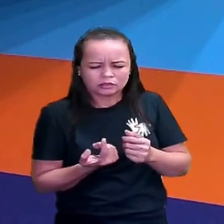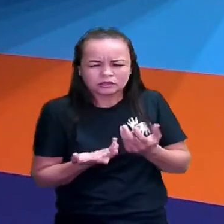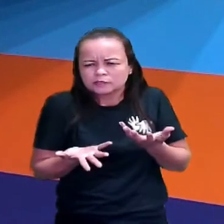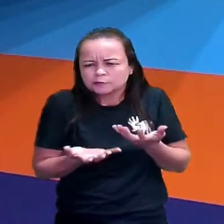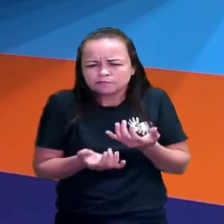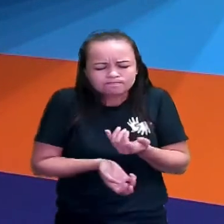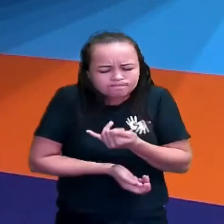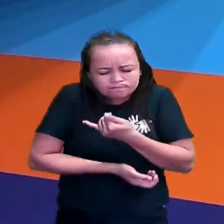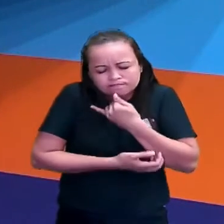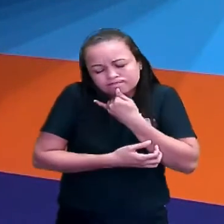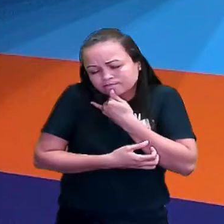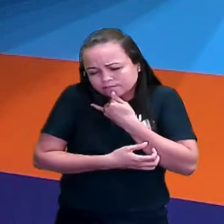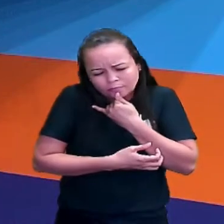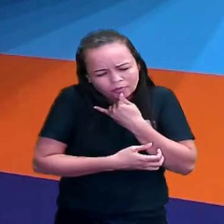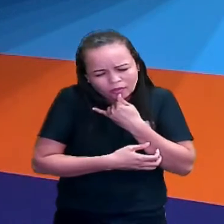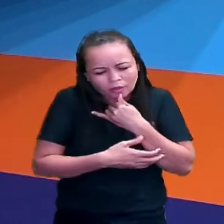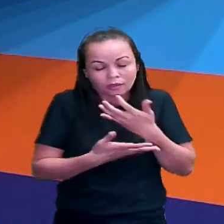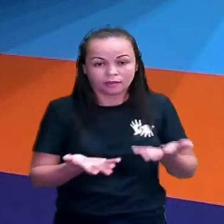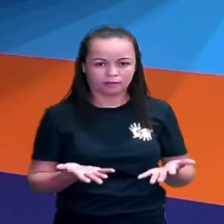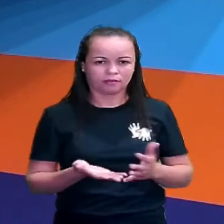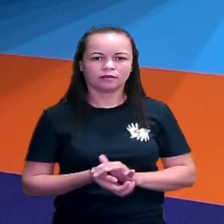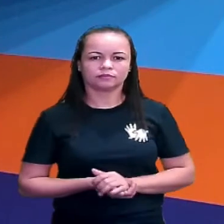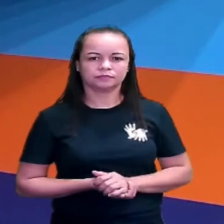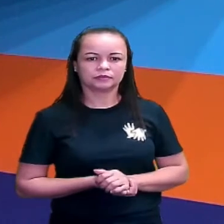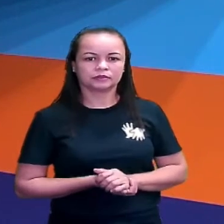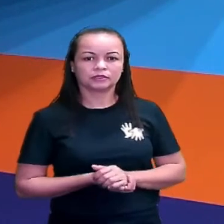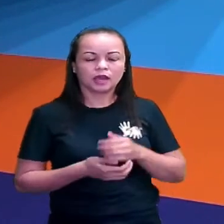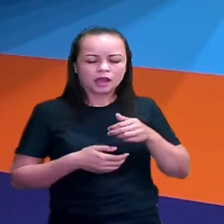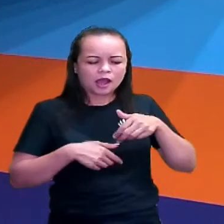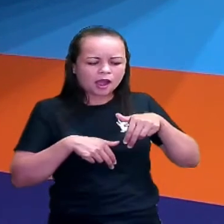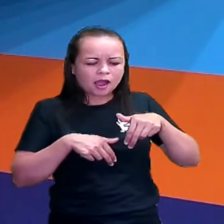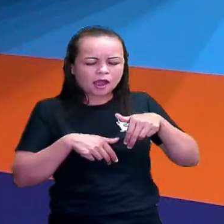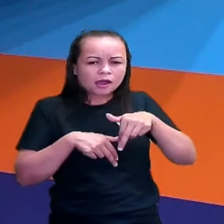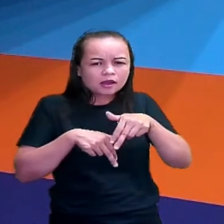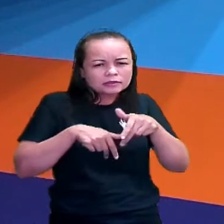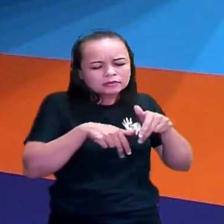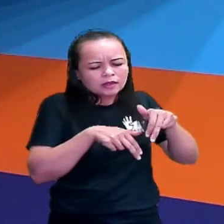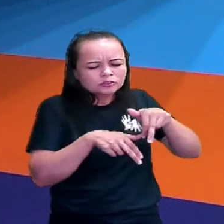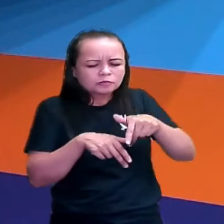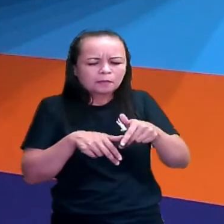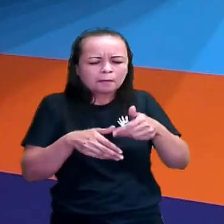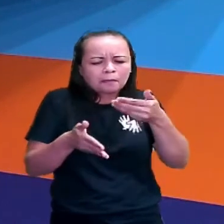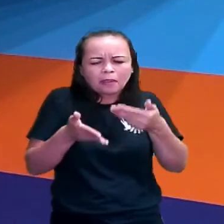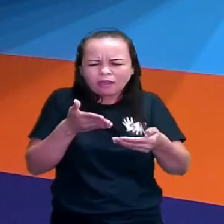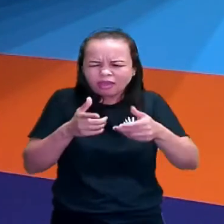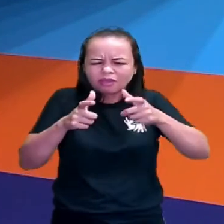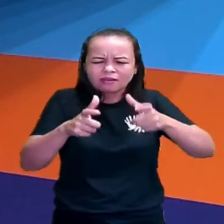tão desconsolado, andas perdido, bichinho.